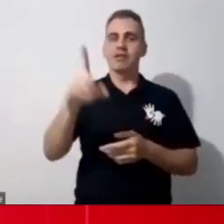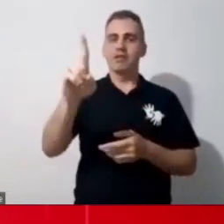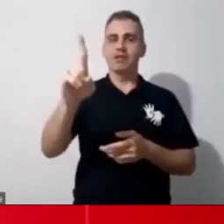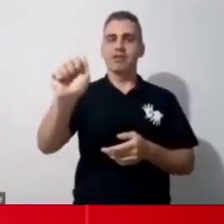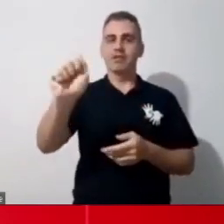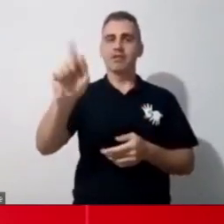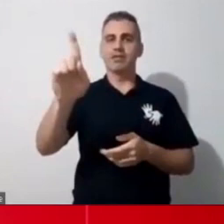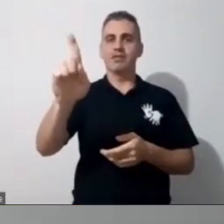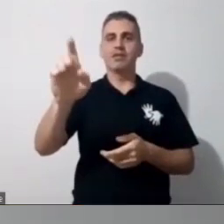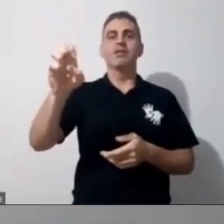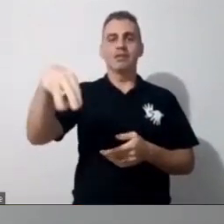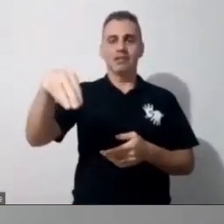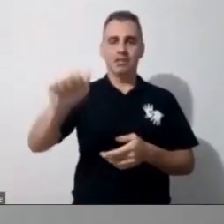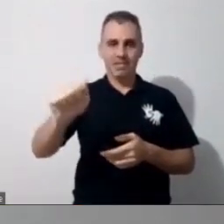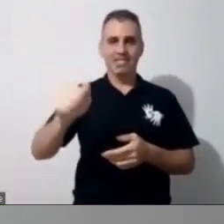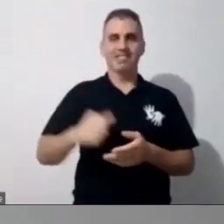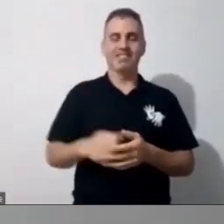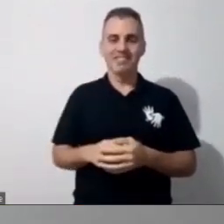horário, né, Dagma, bastante.